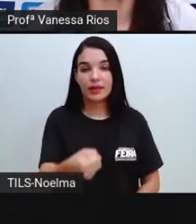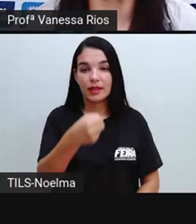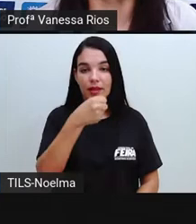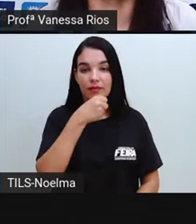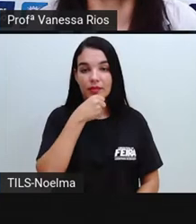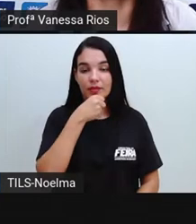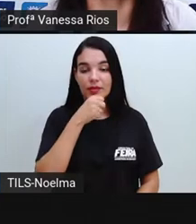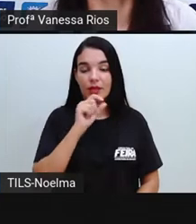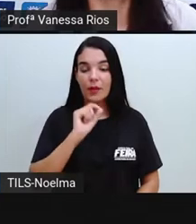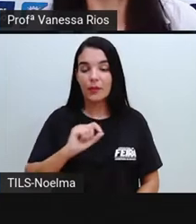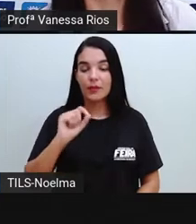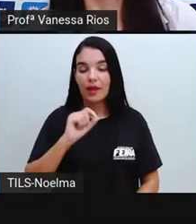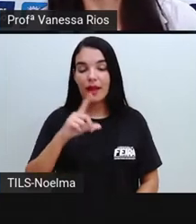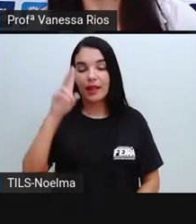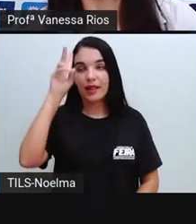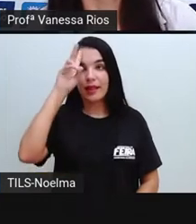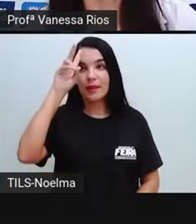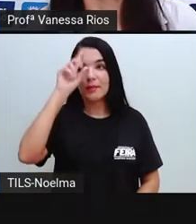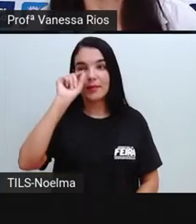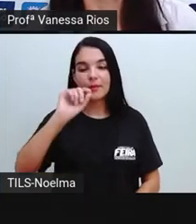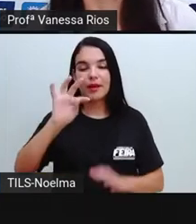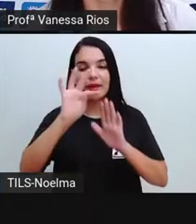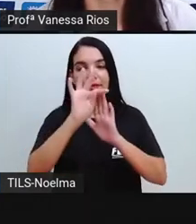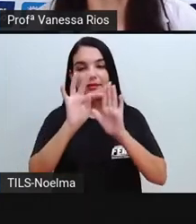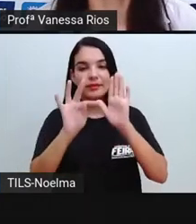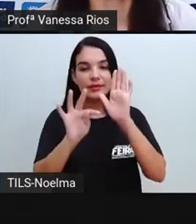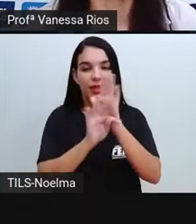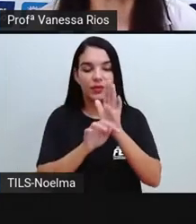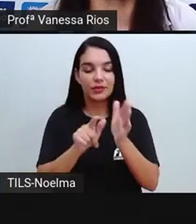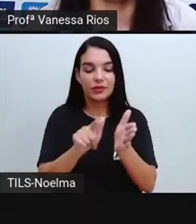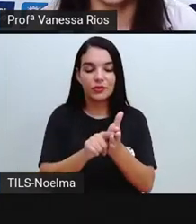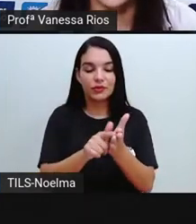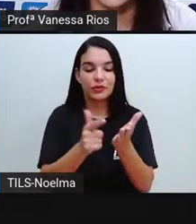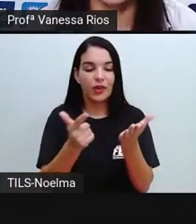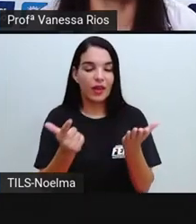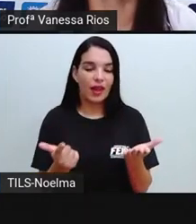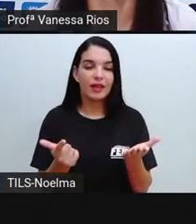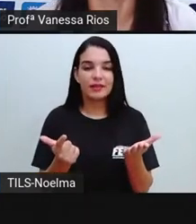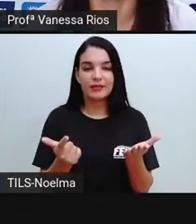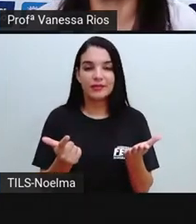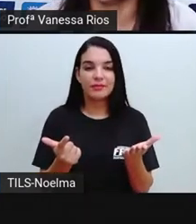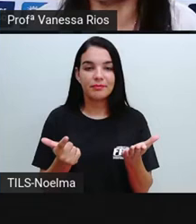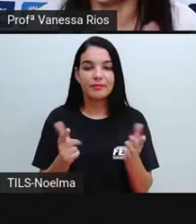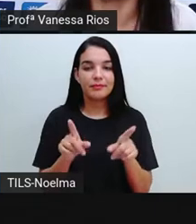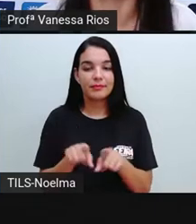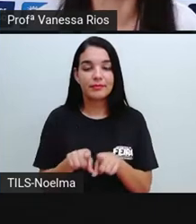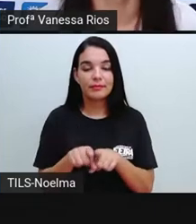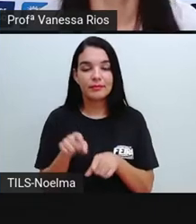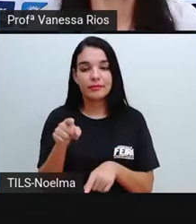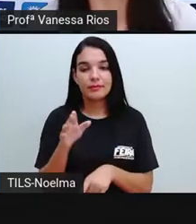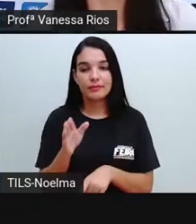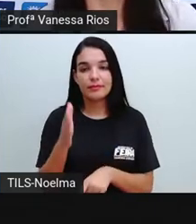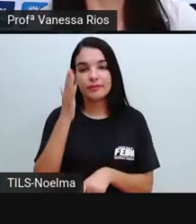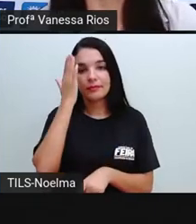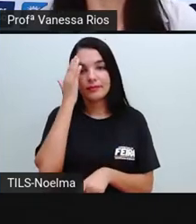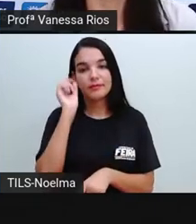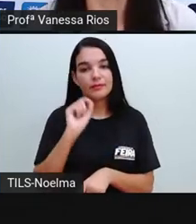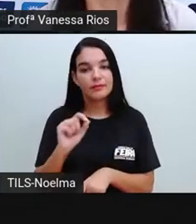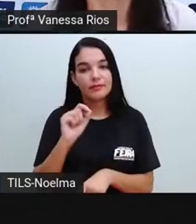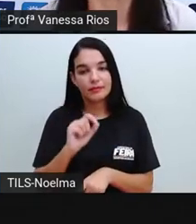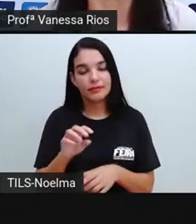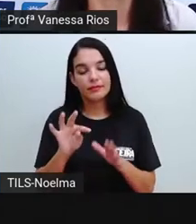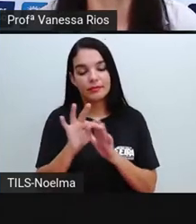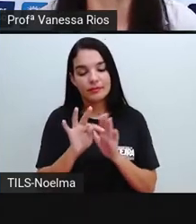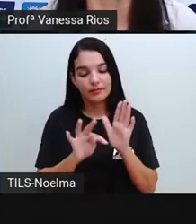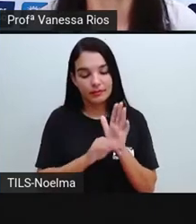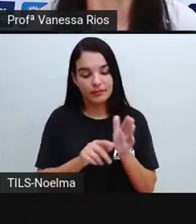informativos, nós lembramos aí dos textos jornalísticos. E você já sabe o que são textos